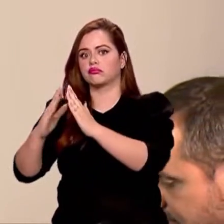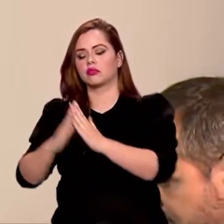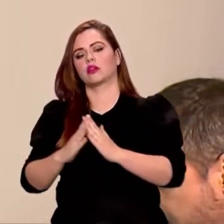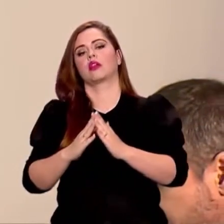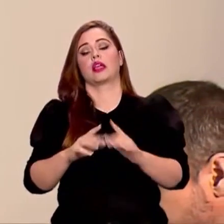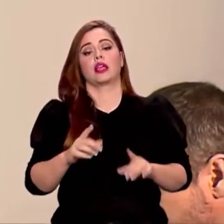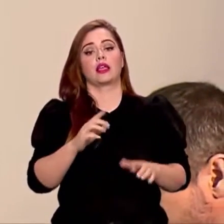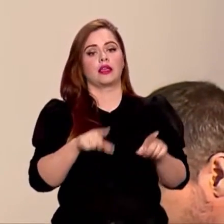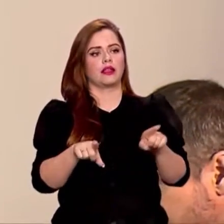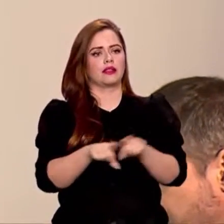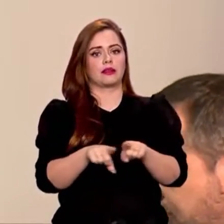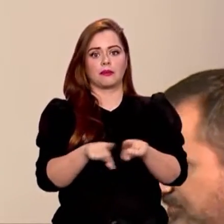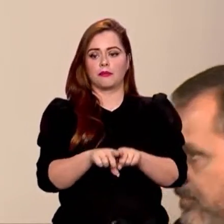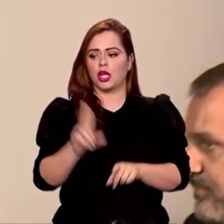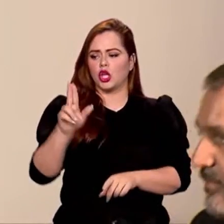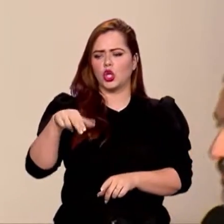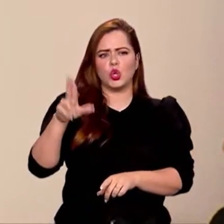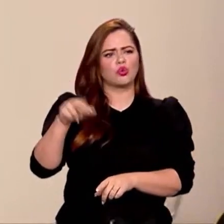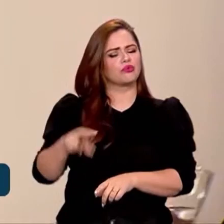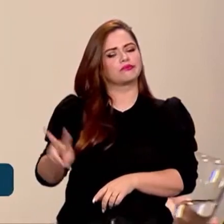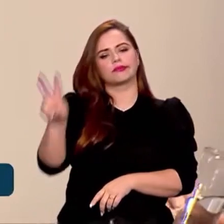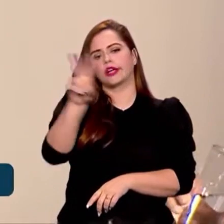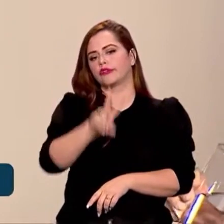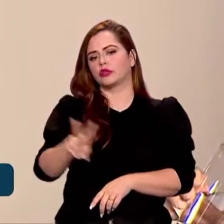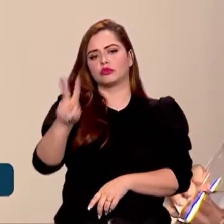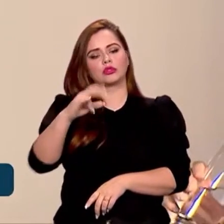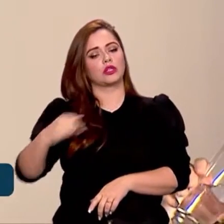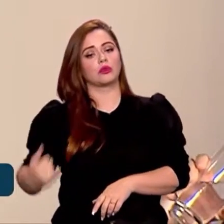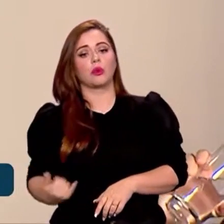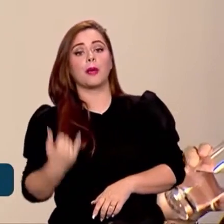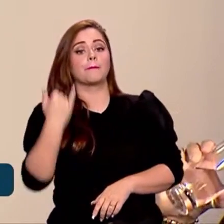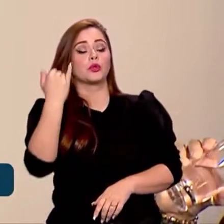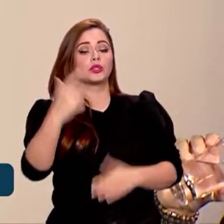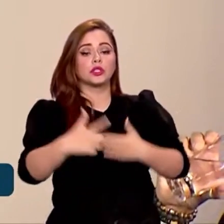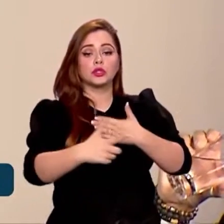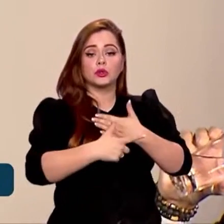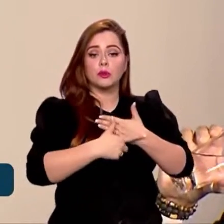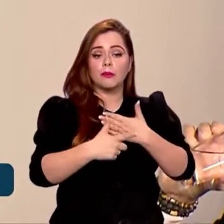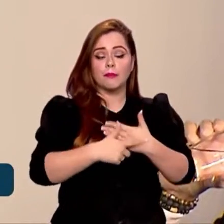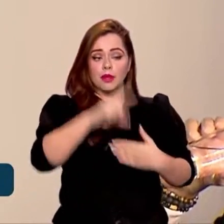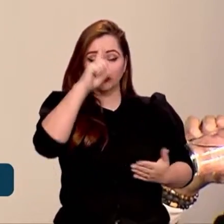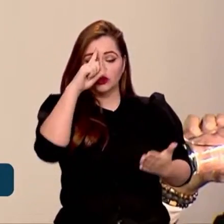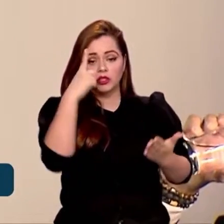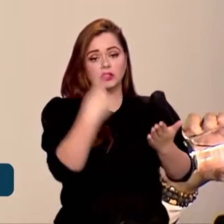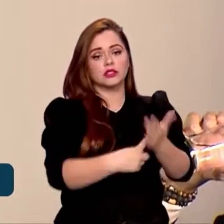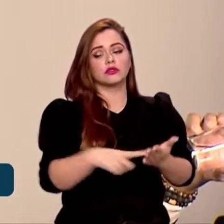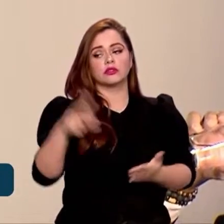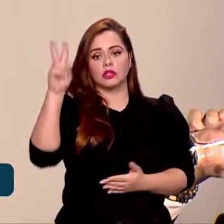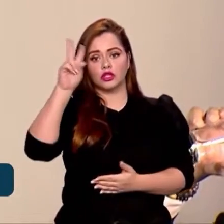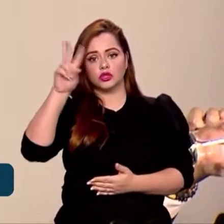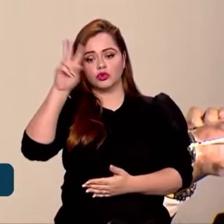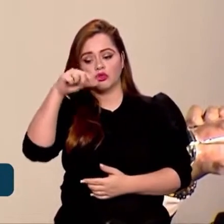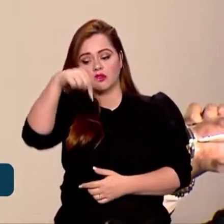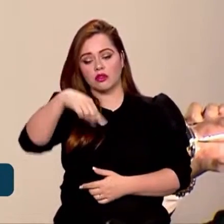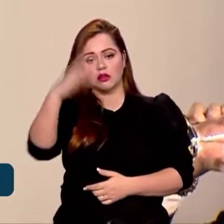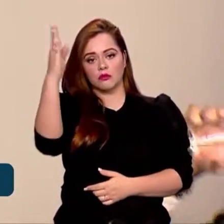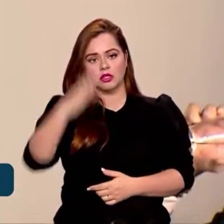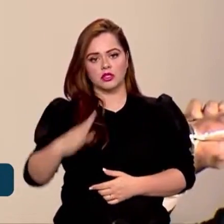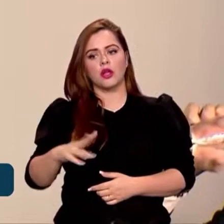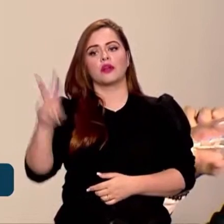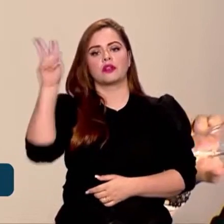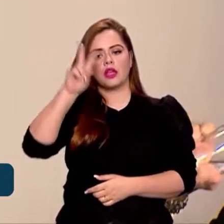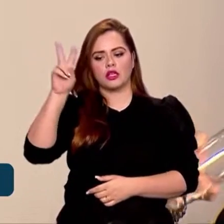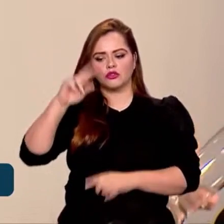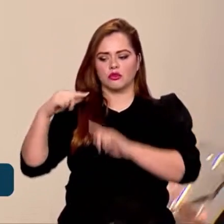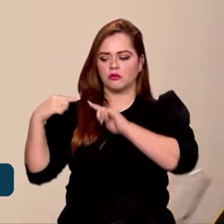histórico que nunca foi valorizado com a importância e o papel decisivo que teve na história do Brasil, que a história do povo negro,